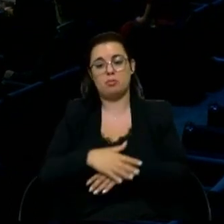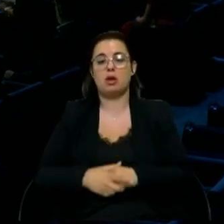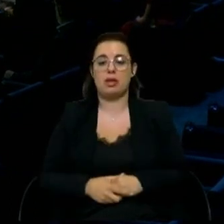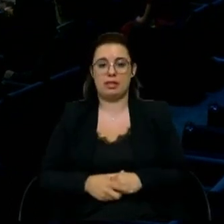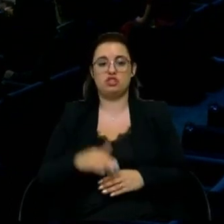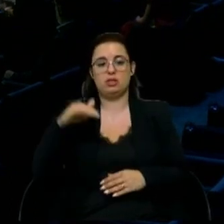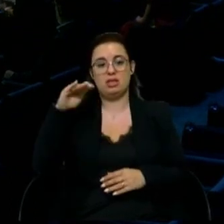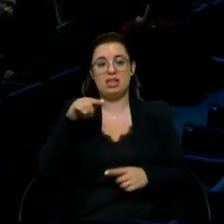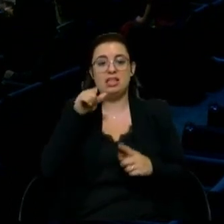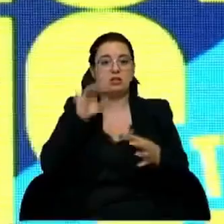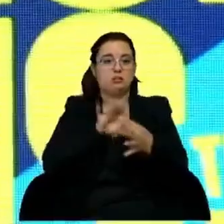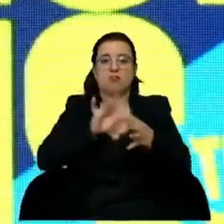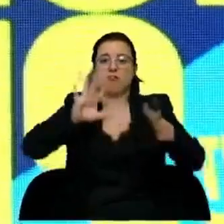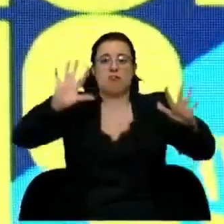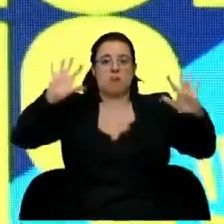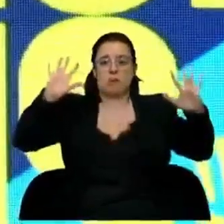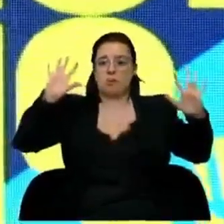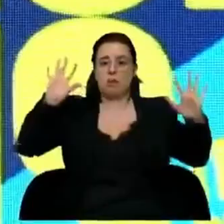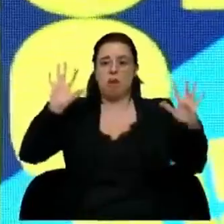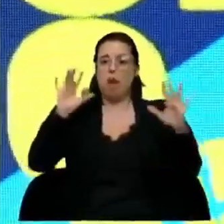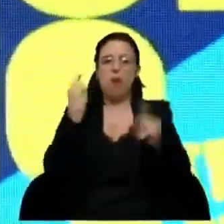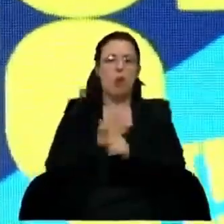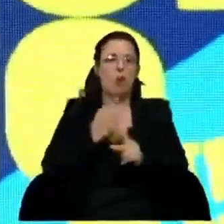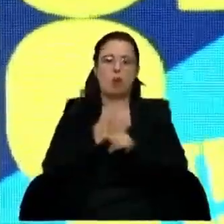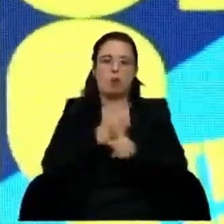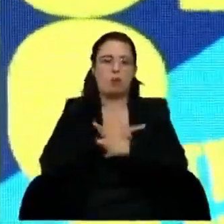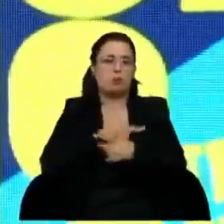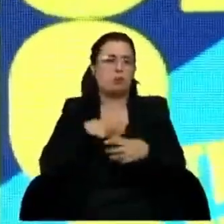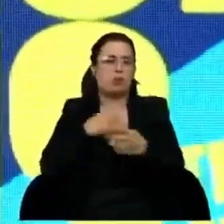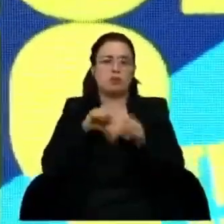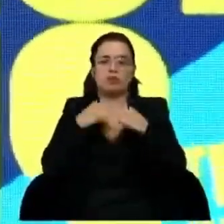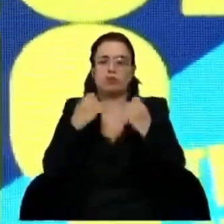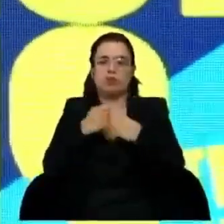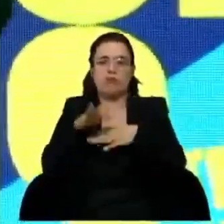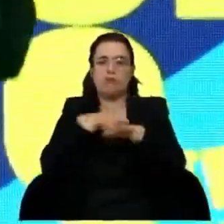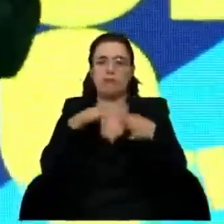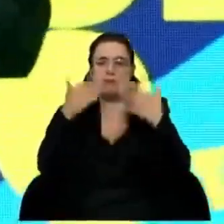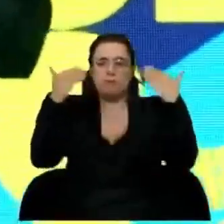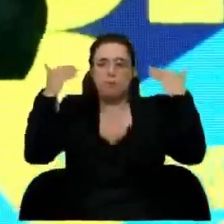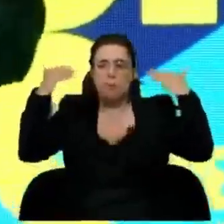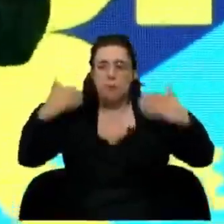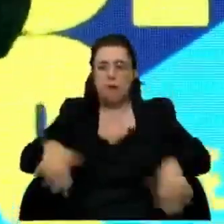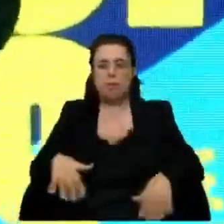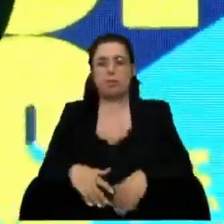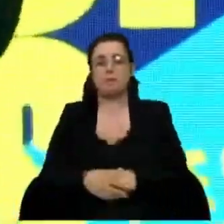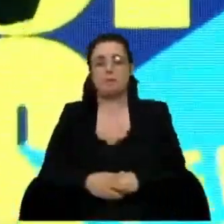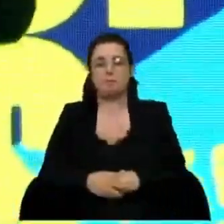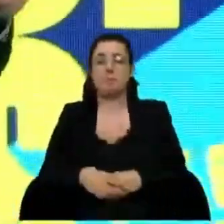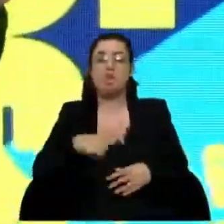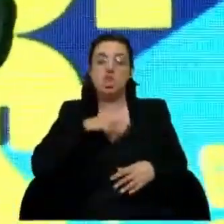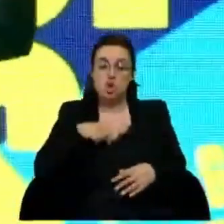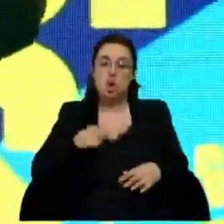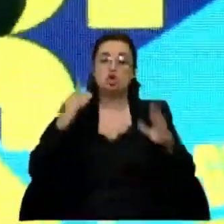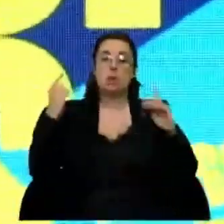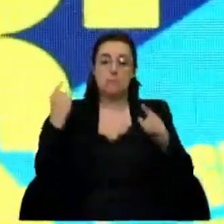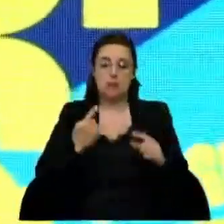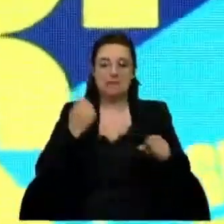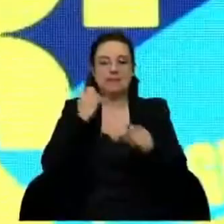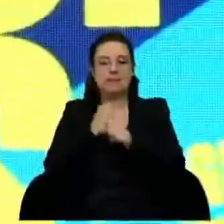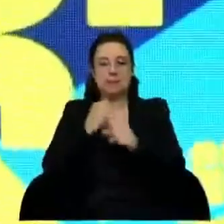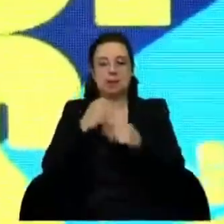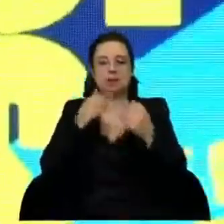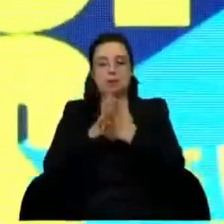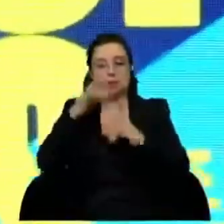E isto não faz sentido nenhum. Há qualquer coisa que nós, enquanto sociedade, estamos a fazer erradamente. E temos que trabalhar todos para